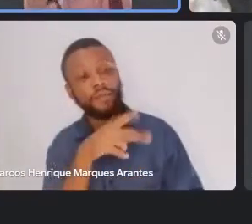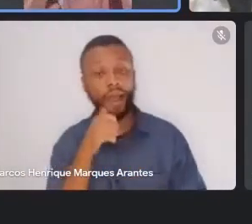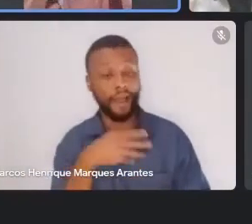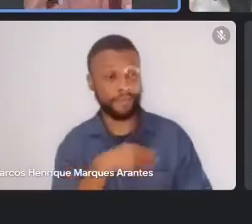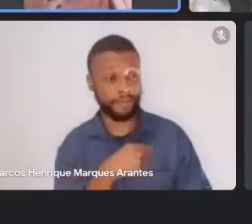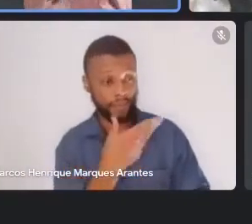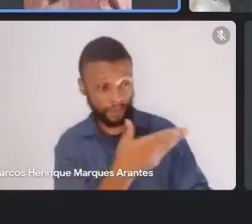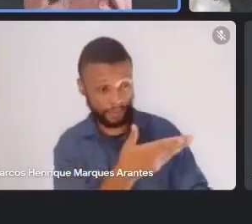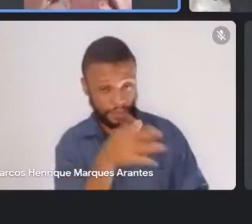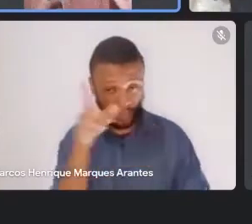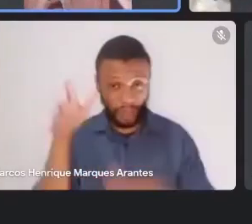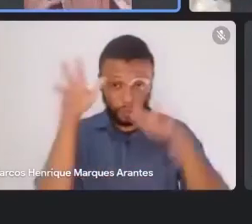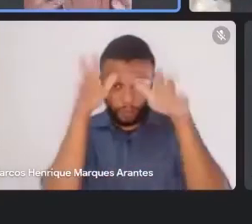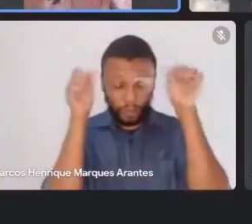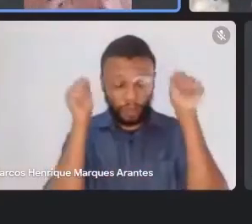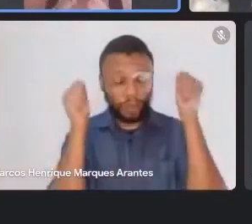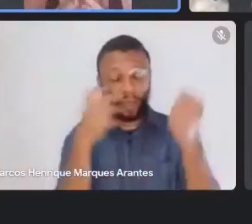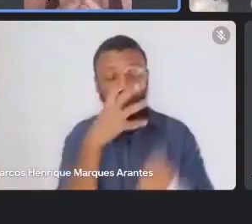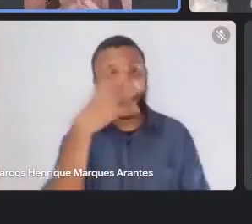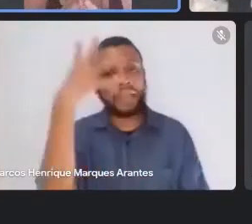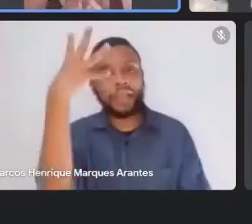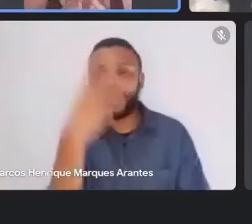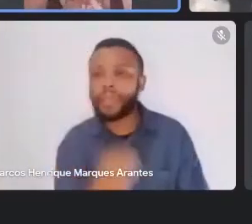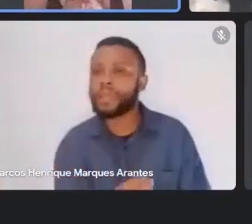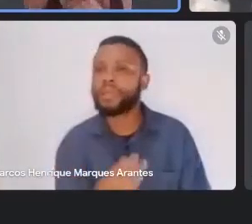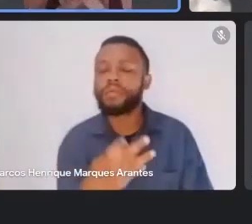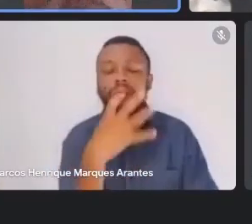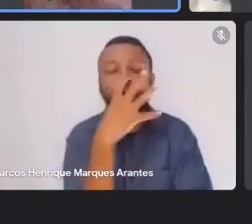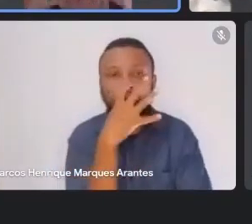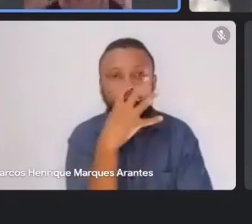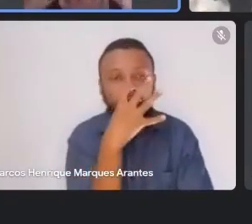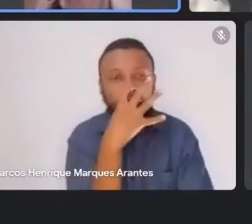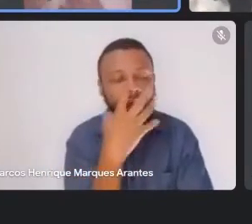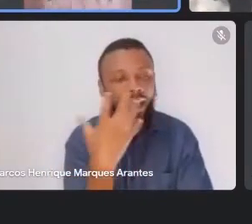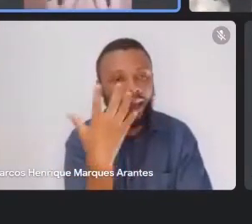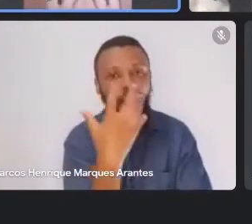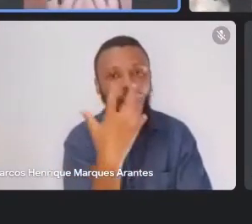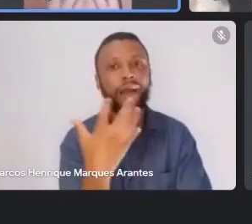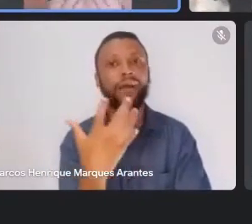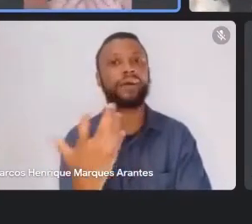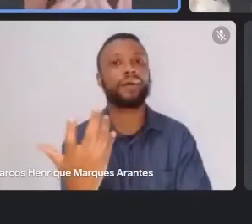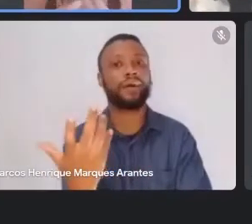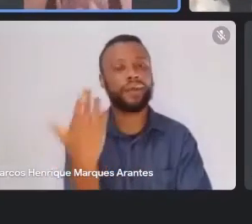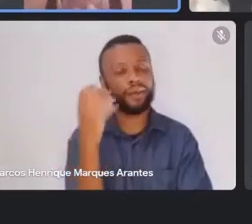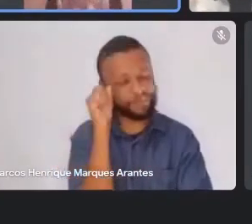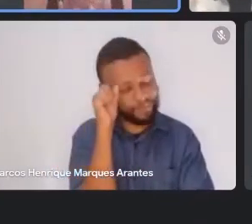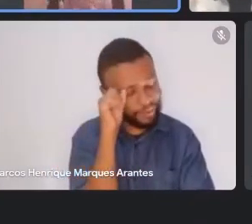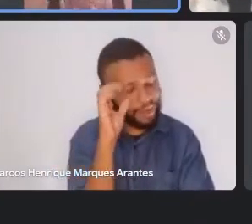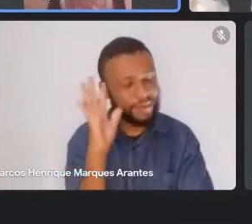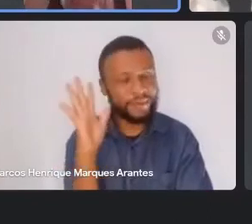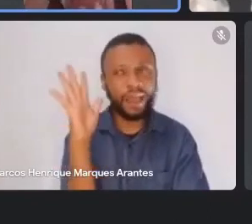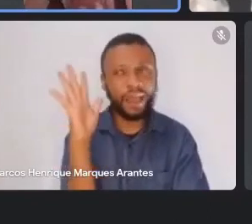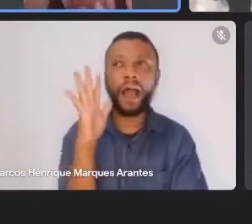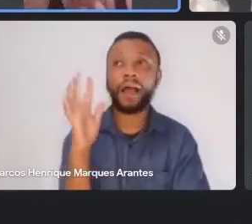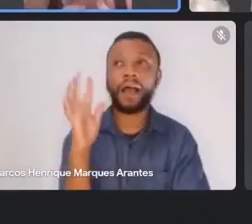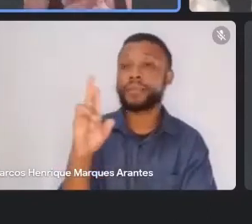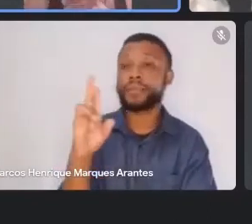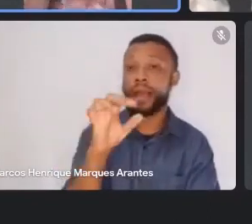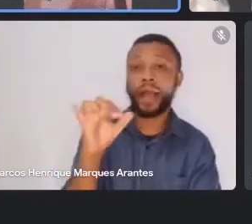coisa fantástica, que eu fico impressionada com isso tudo, né, é uma viagem para mim de enraizamento.